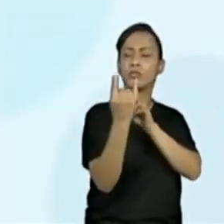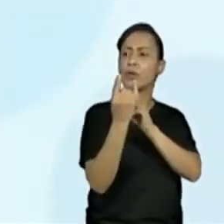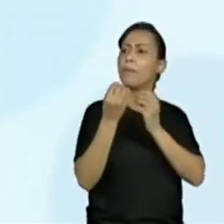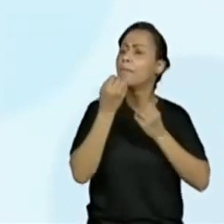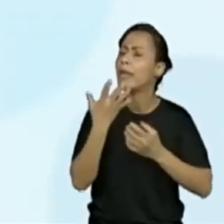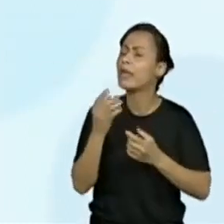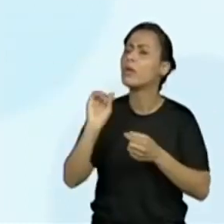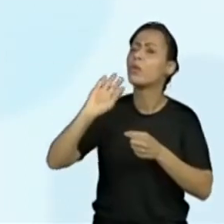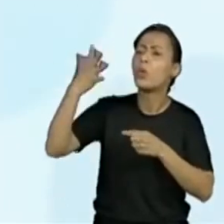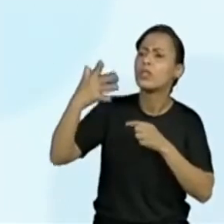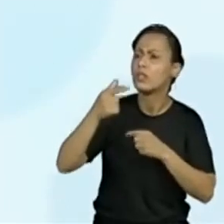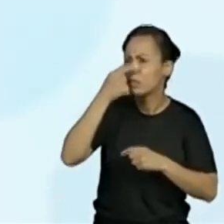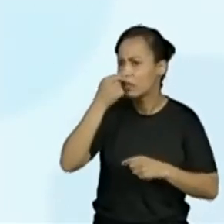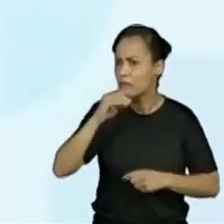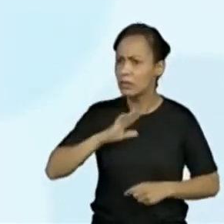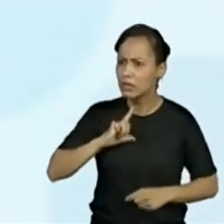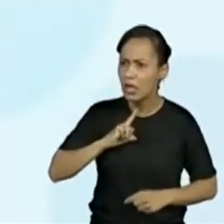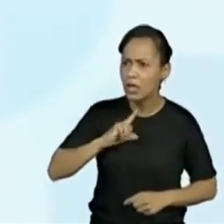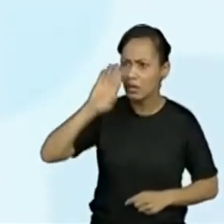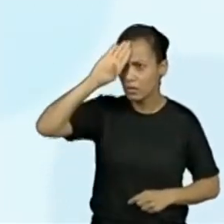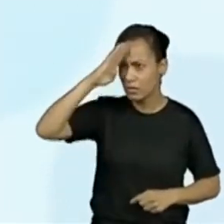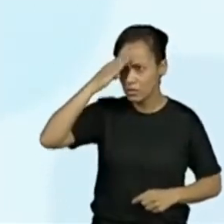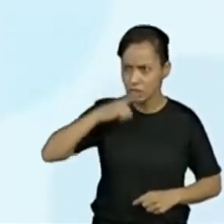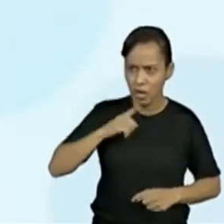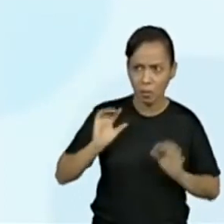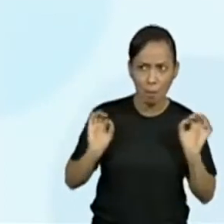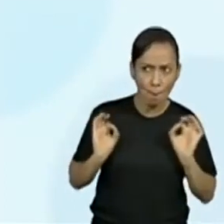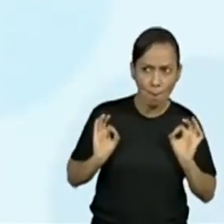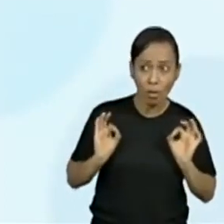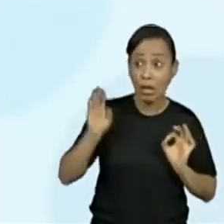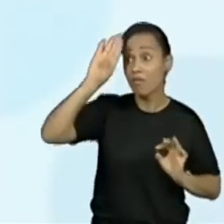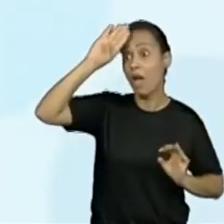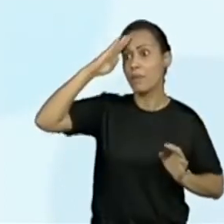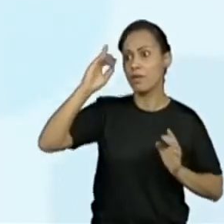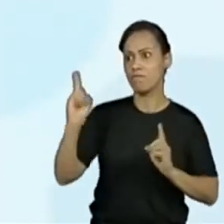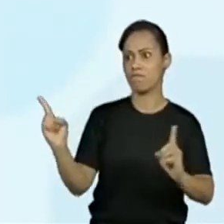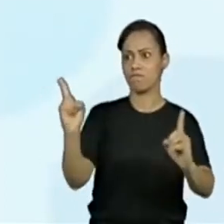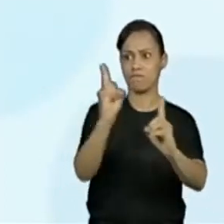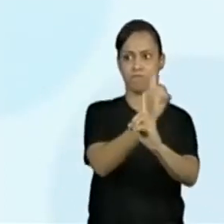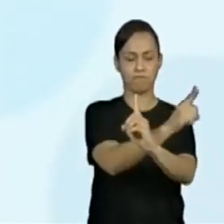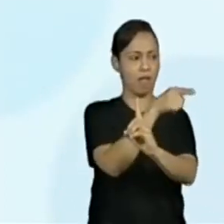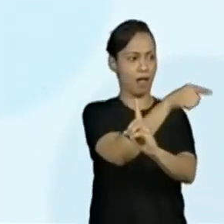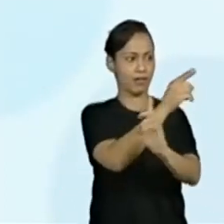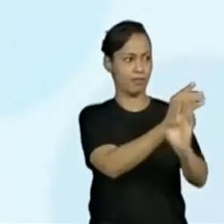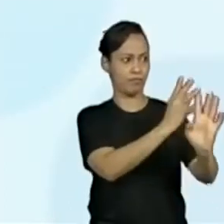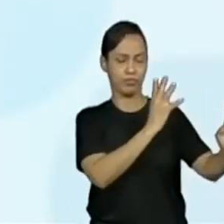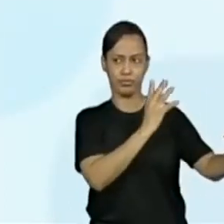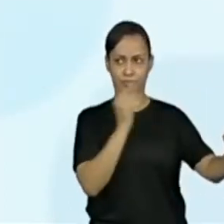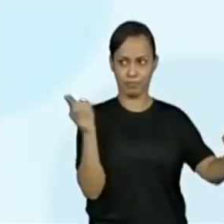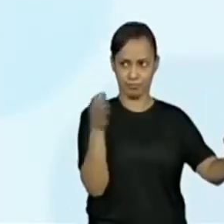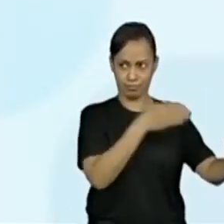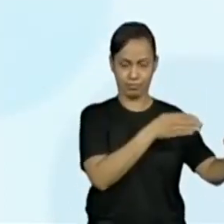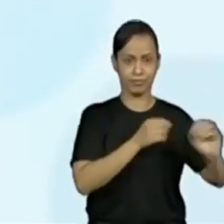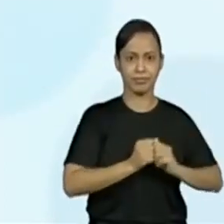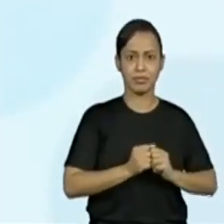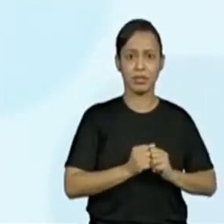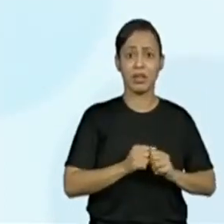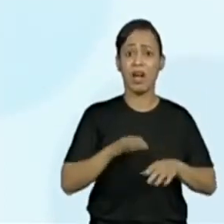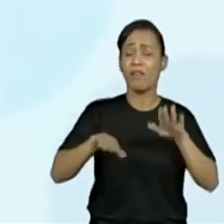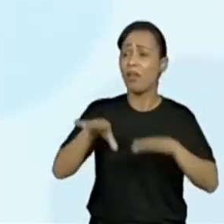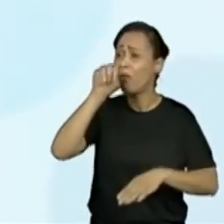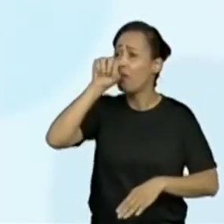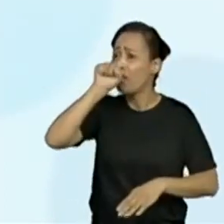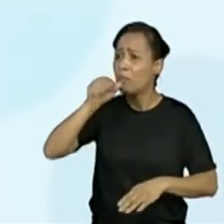dos sintomáticos respiratórios. presença de febre, tosse, curiza e falta de ar.